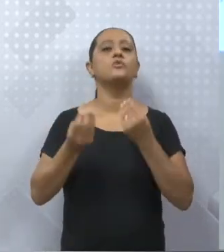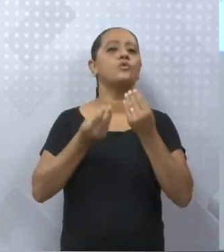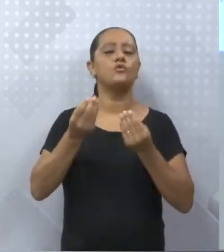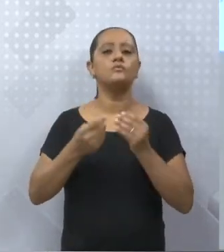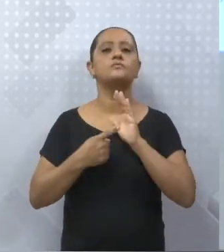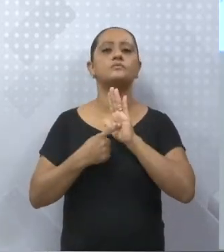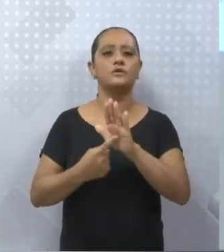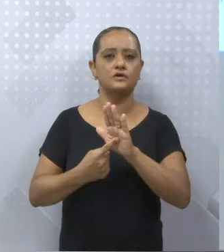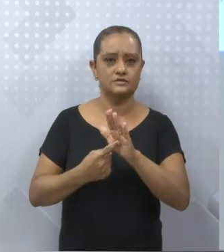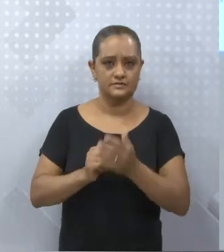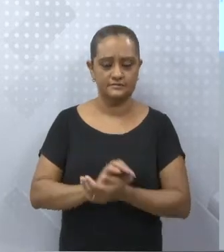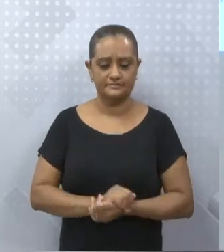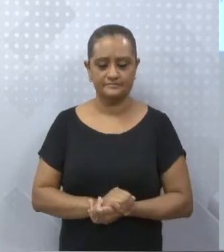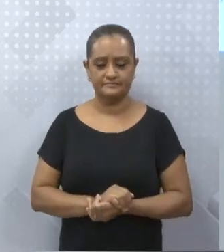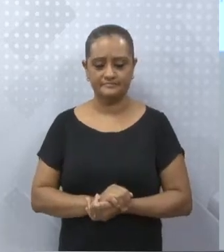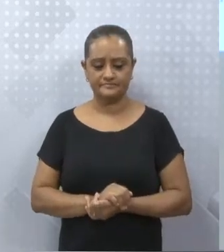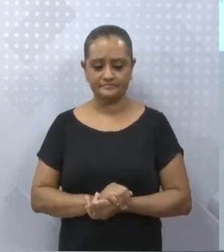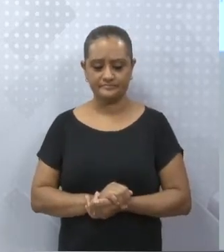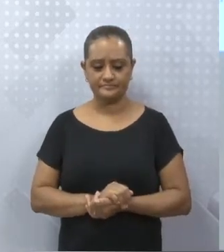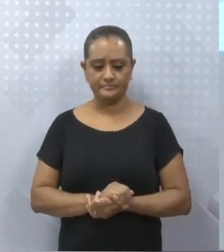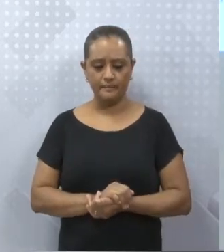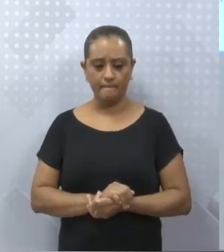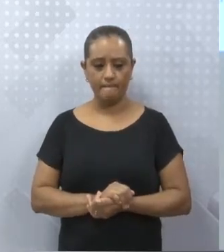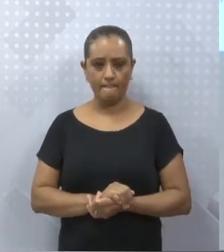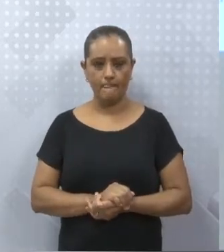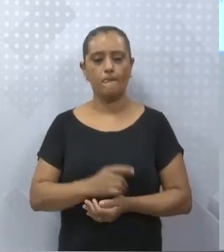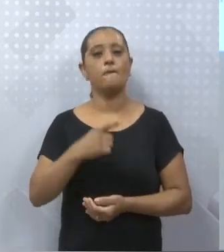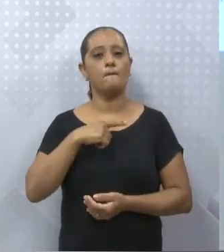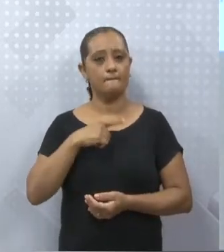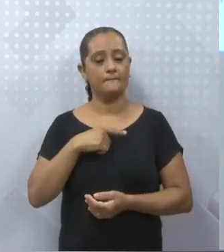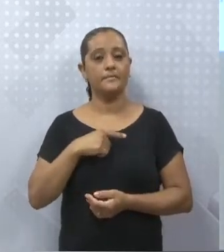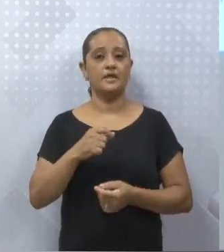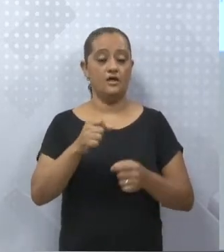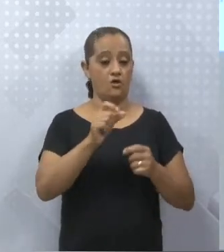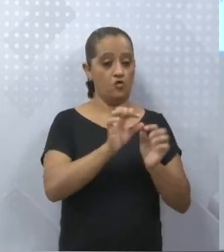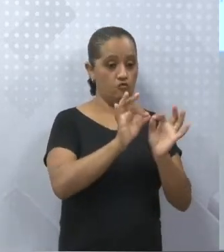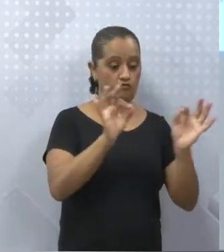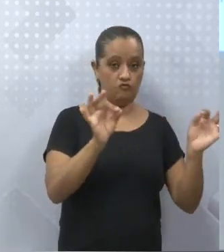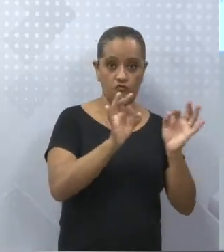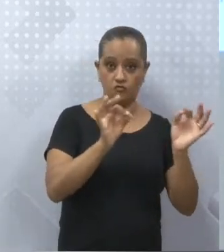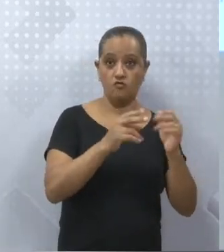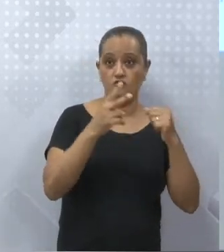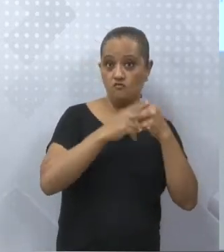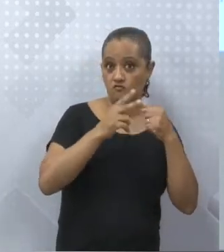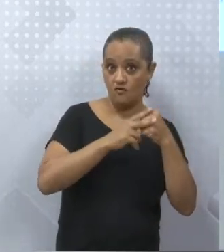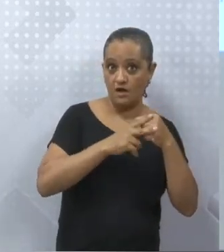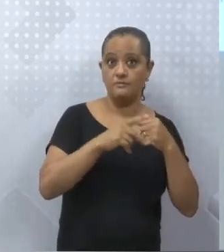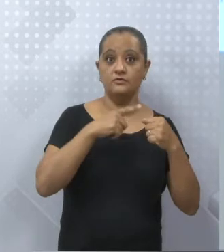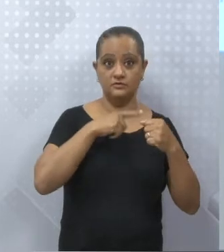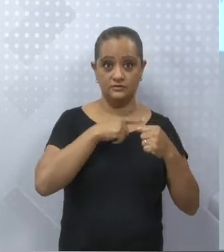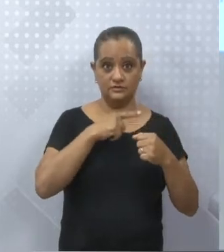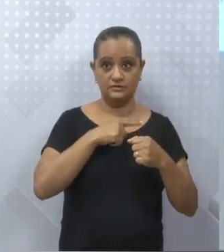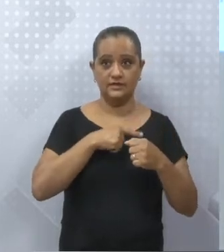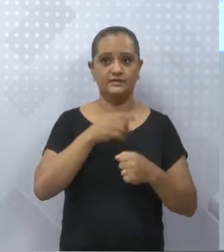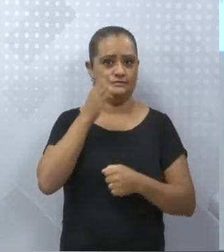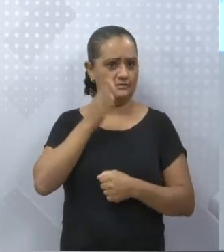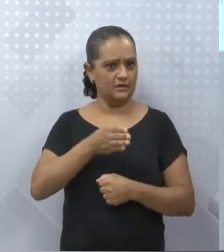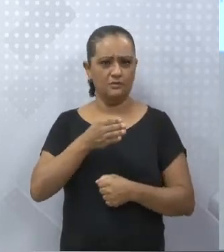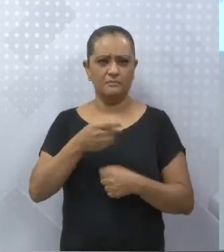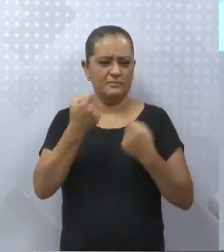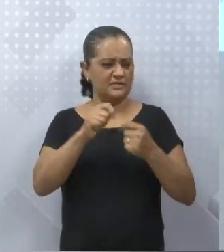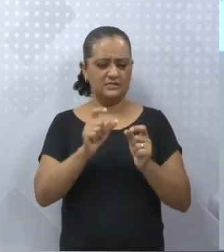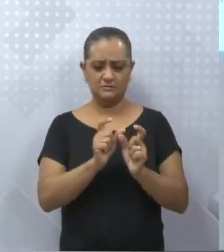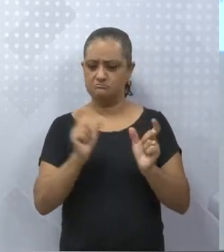Ora, verbo intransitivo é aquele que não precisa de um complemento. Esse complemento, quando eu falo, é o objeto direto e o